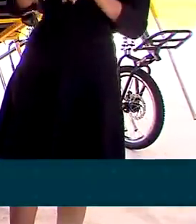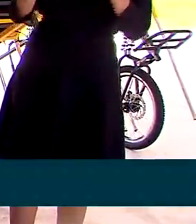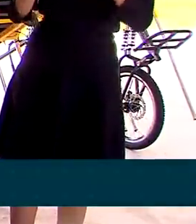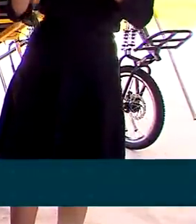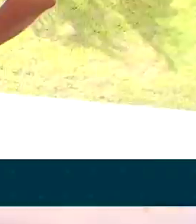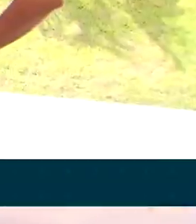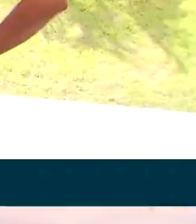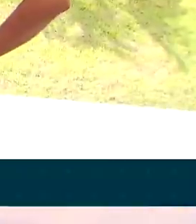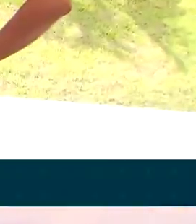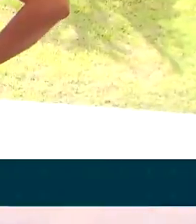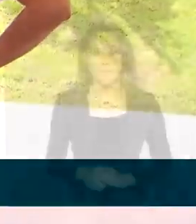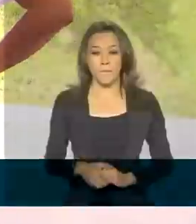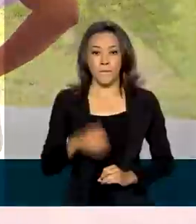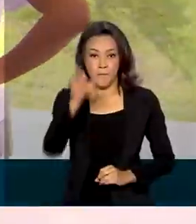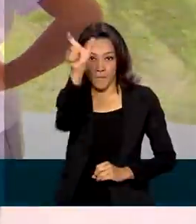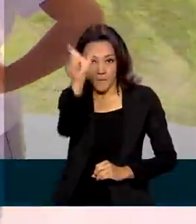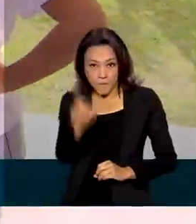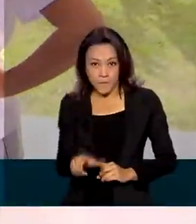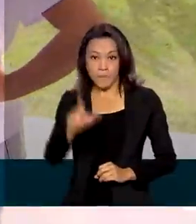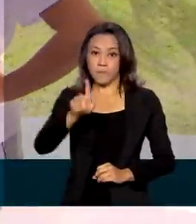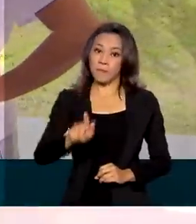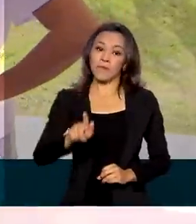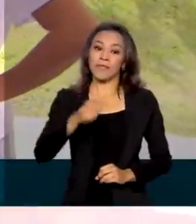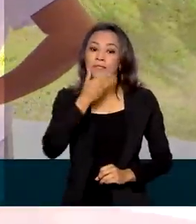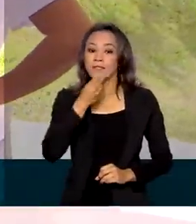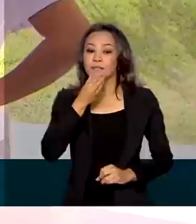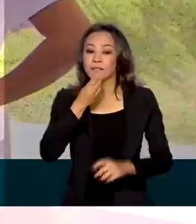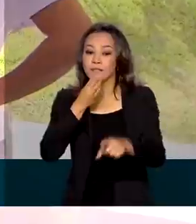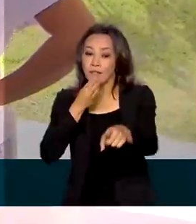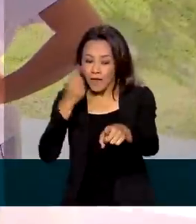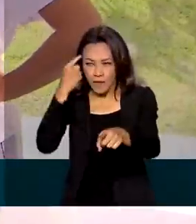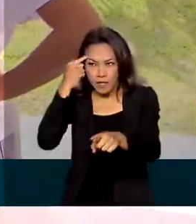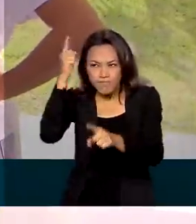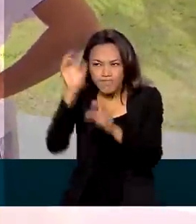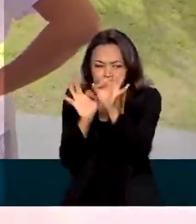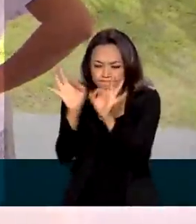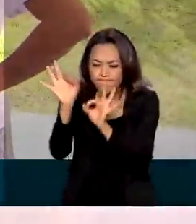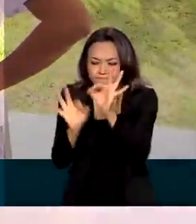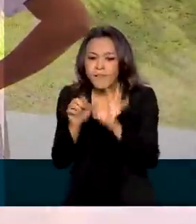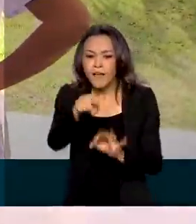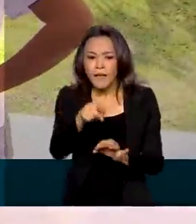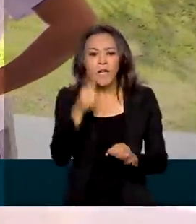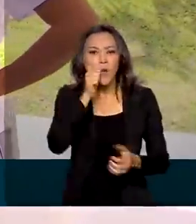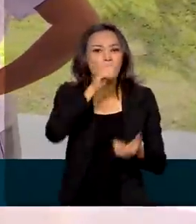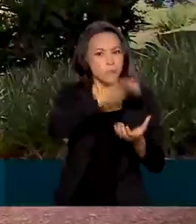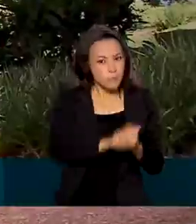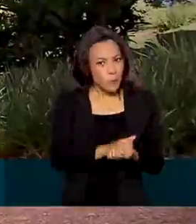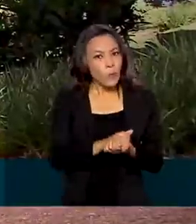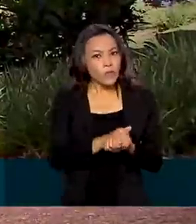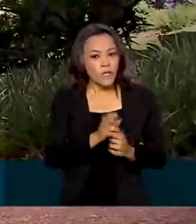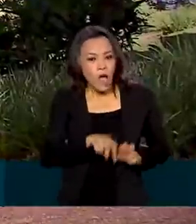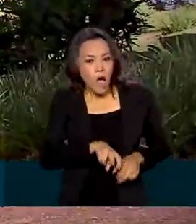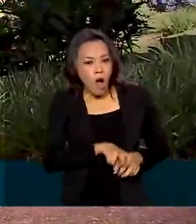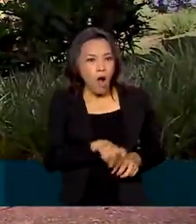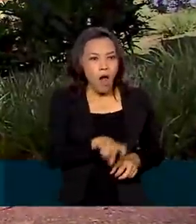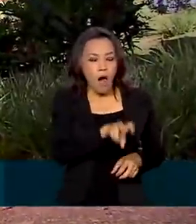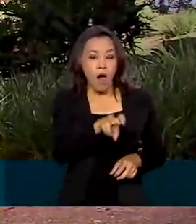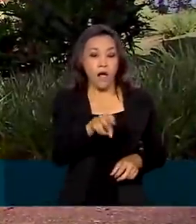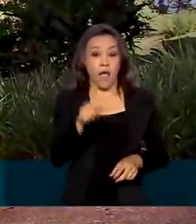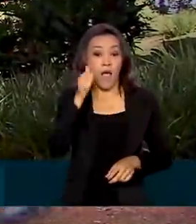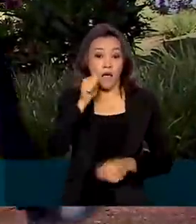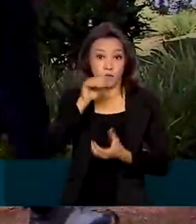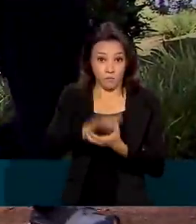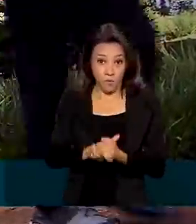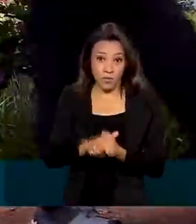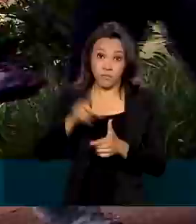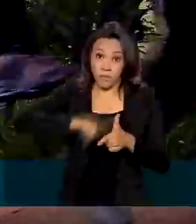grande avanço. Guilherme foi quem projetou a cadeira. Ele praticava montanhismo com a esposa Juliana, mas depois que ela teve uma doença